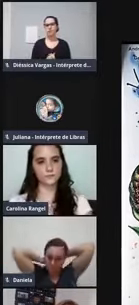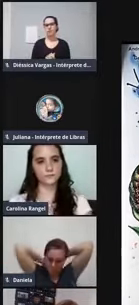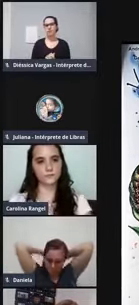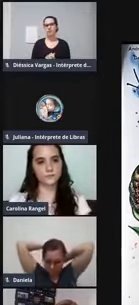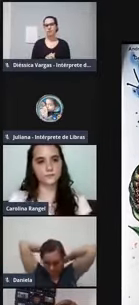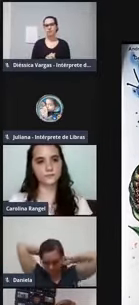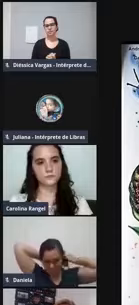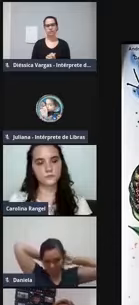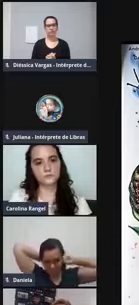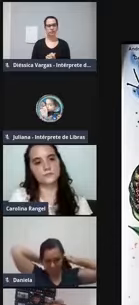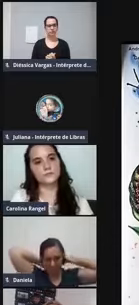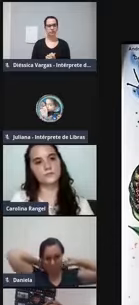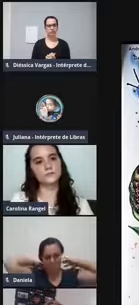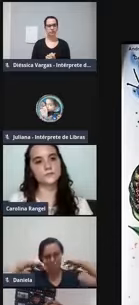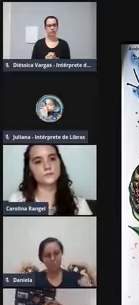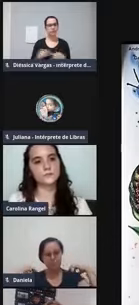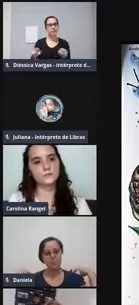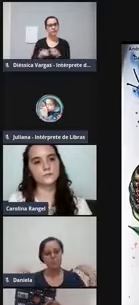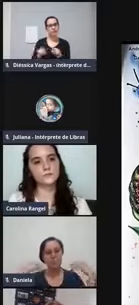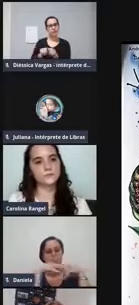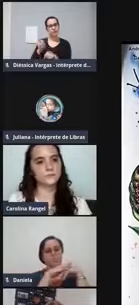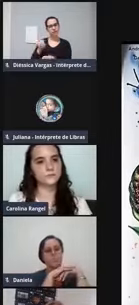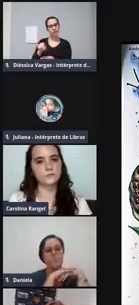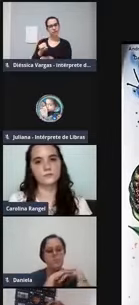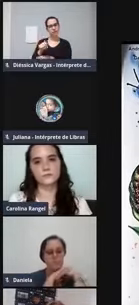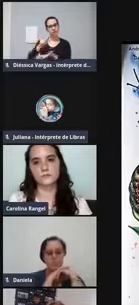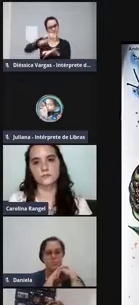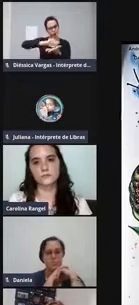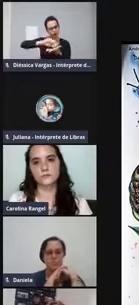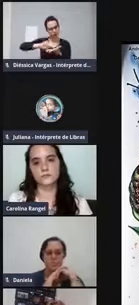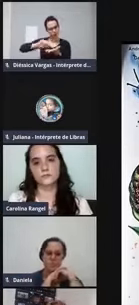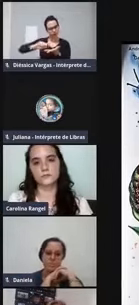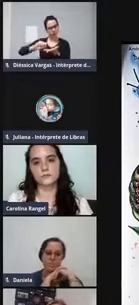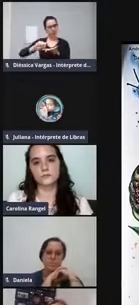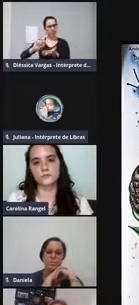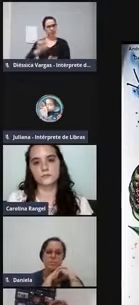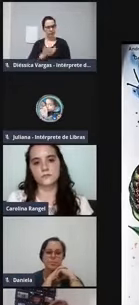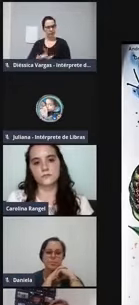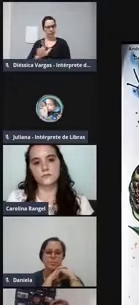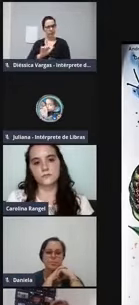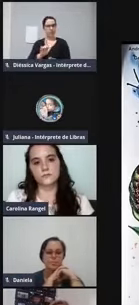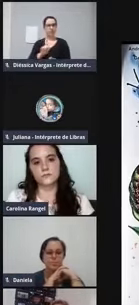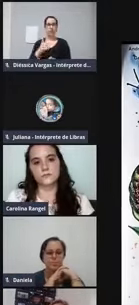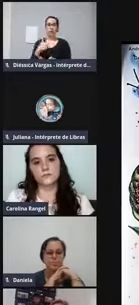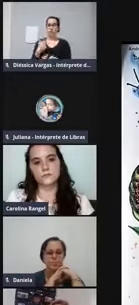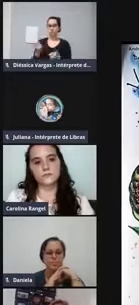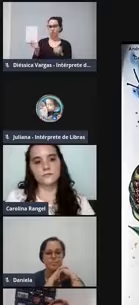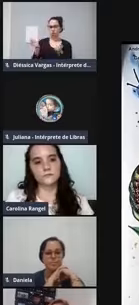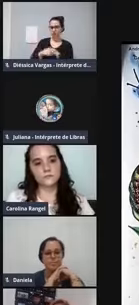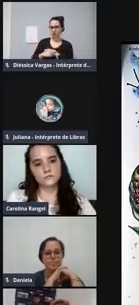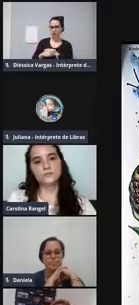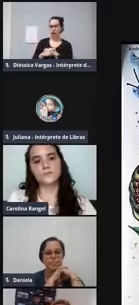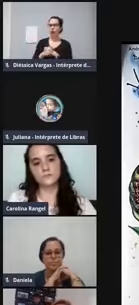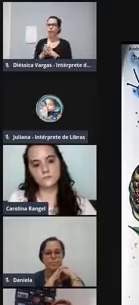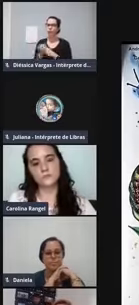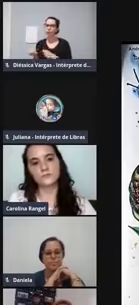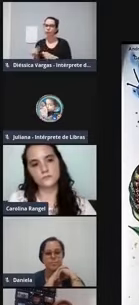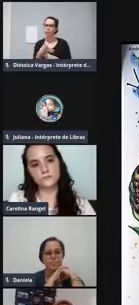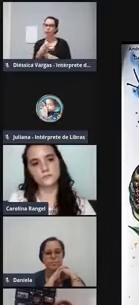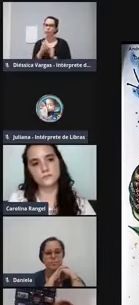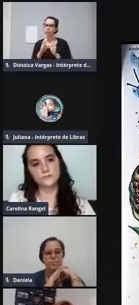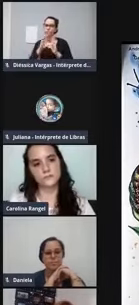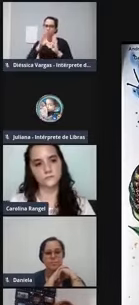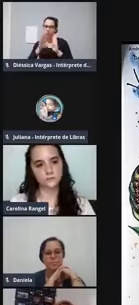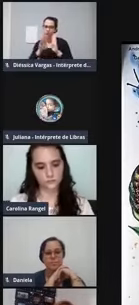existem autores na literatura que eles colocam que a partir dessa mobilização eu posso trabalhar com novos conceitos, com novos conhecimentos